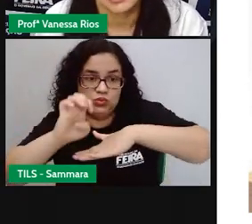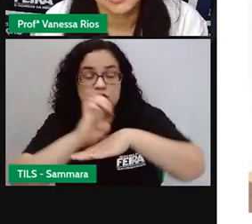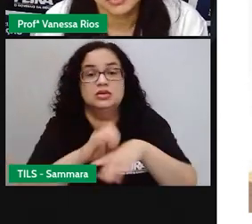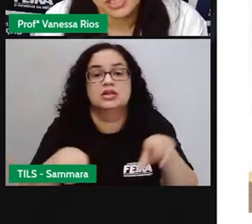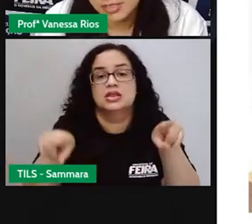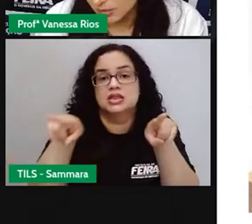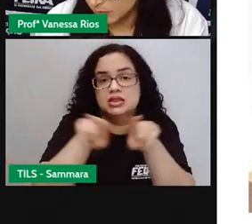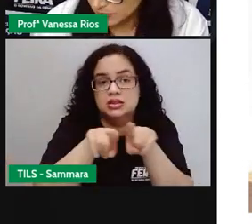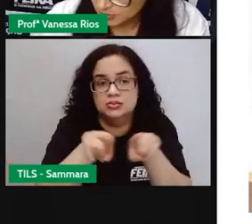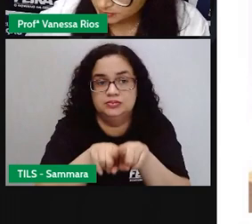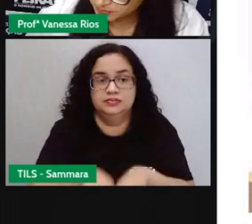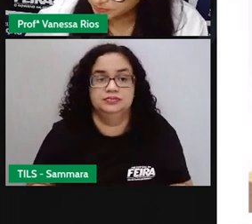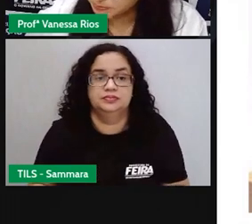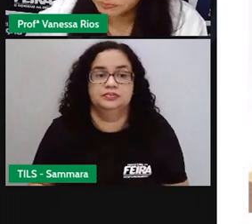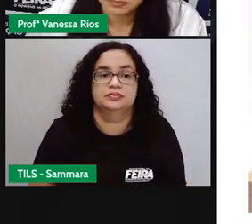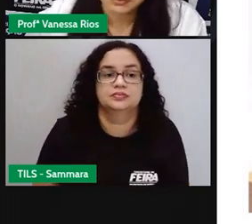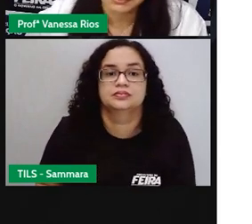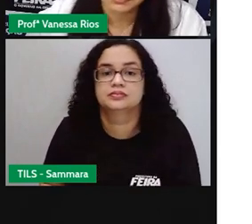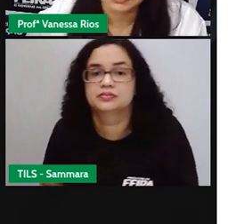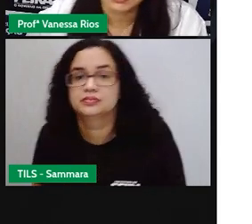também para os municípios.